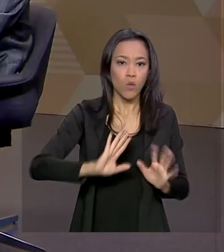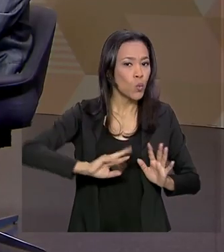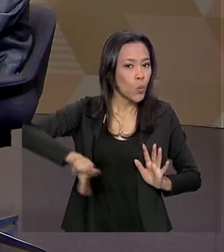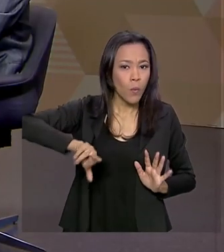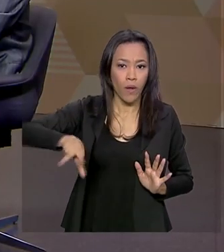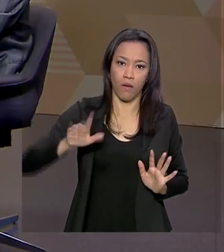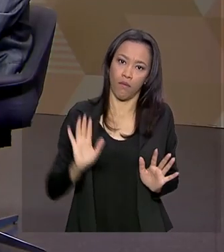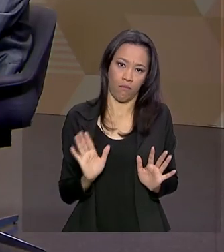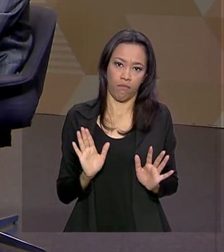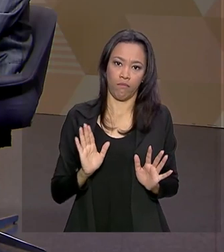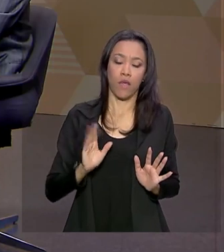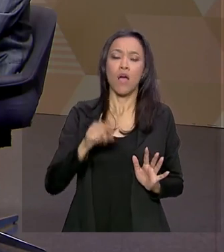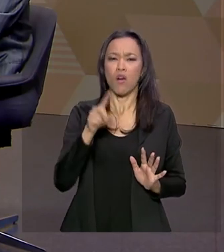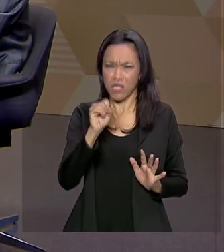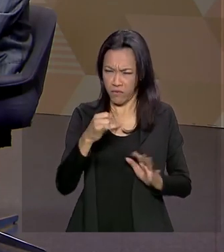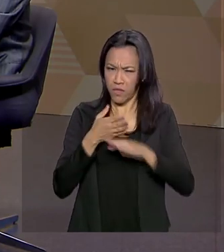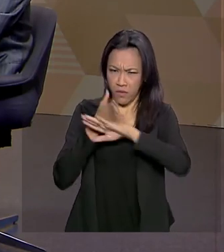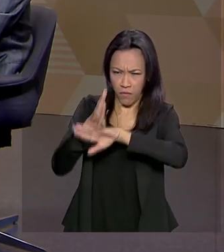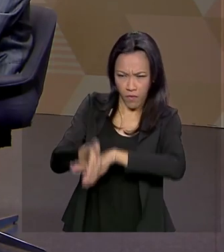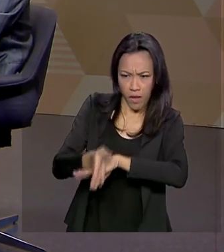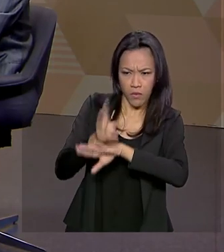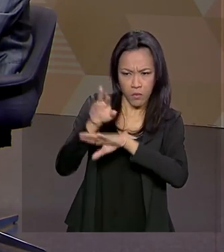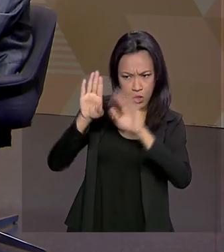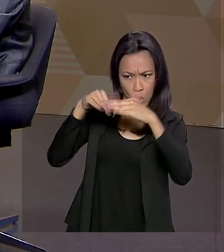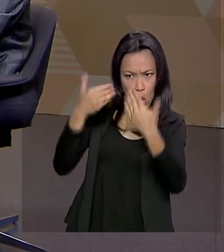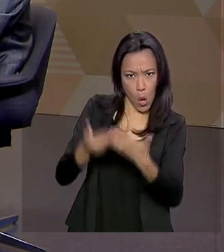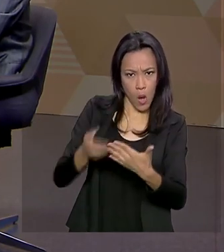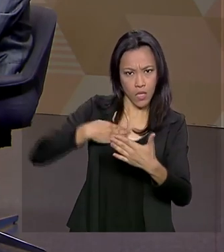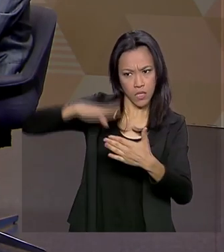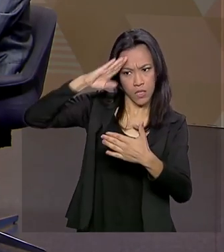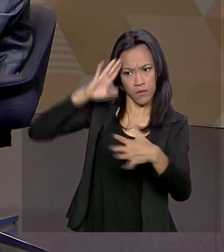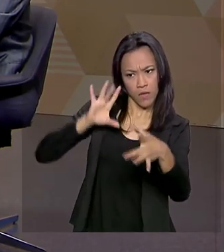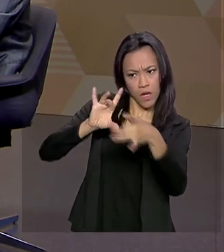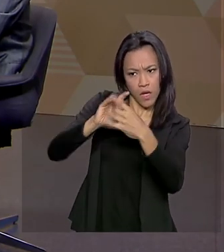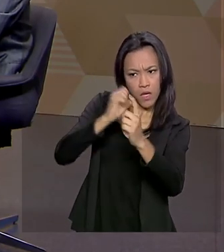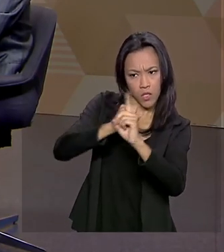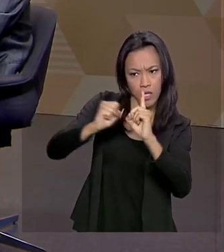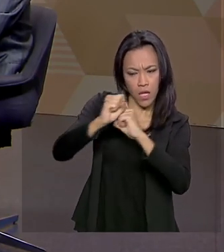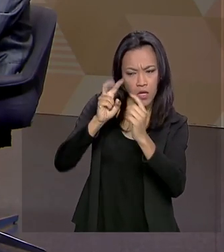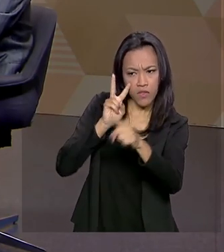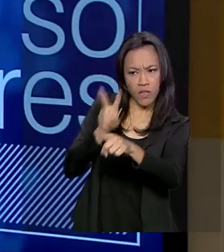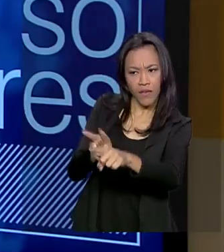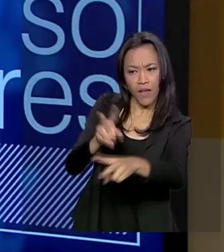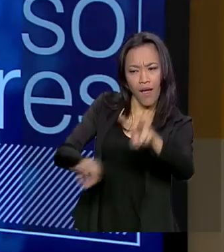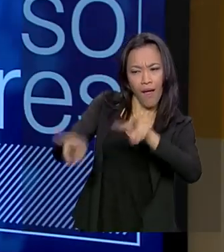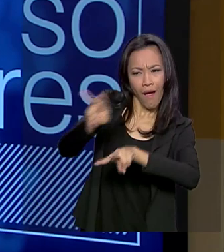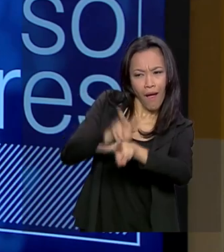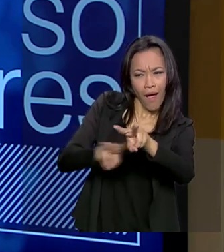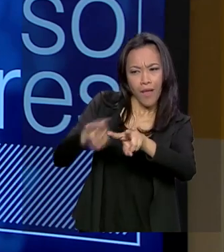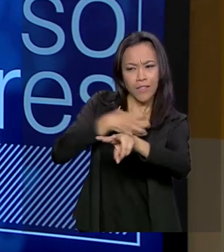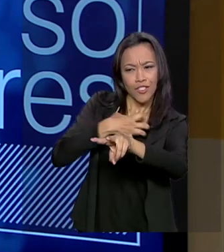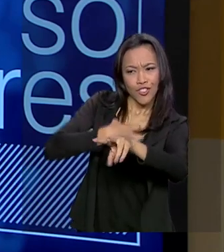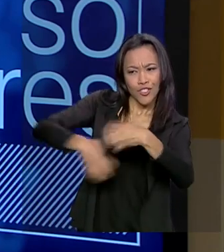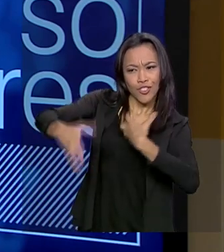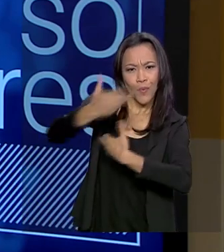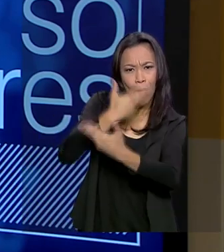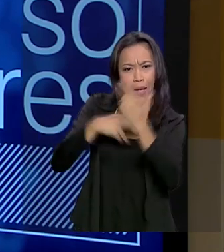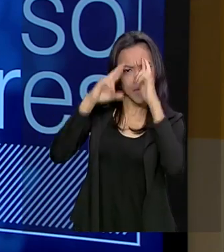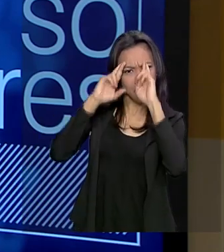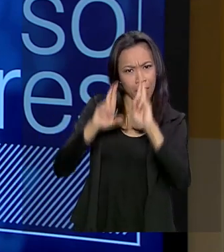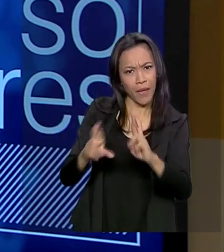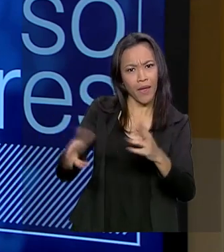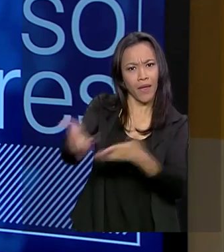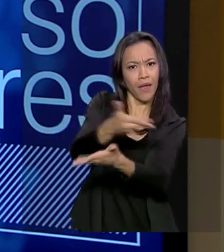é, mas você vai a uma escola cívico-militar, você fica encantado. Como as crianças se sentem a um coleguismo muito grande, um respeito entre os